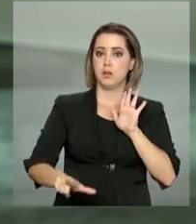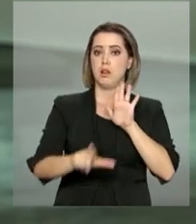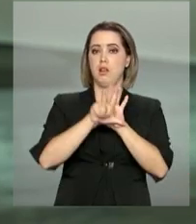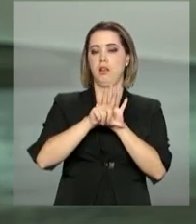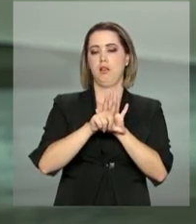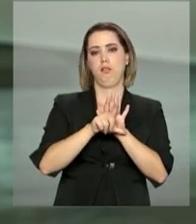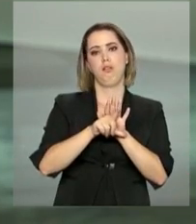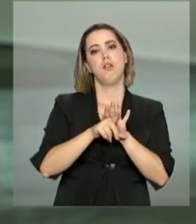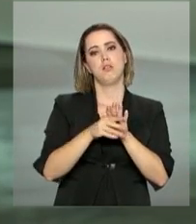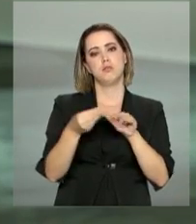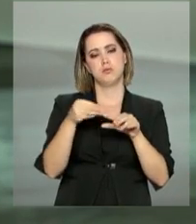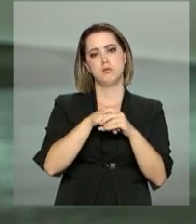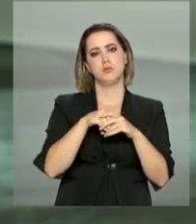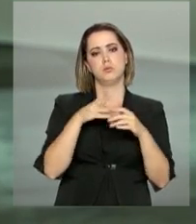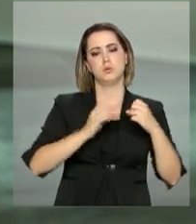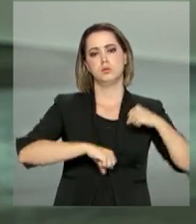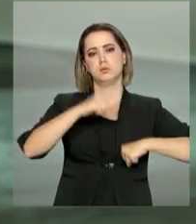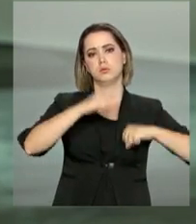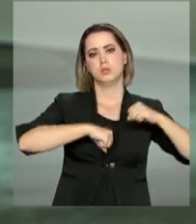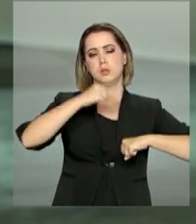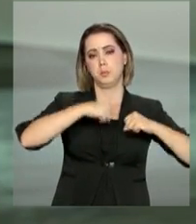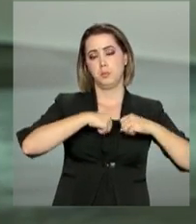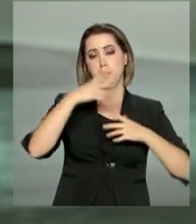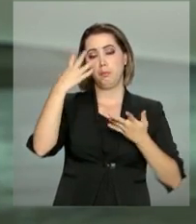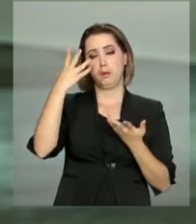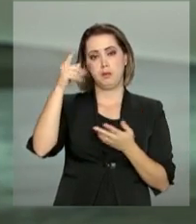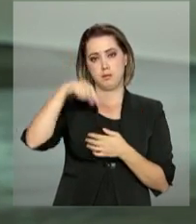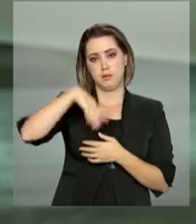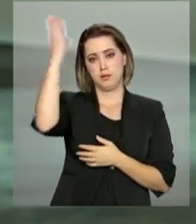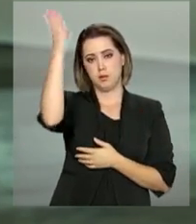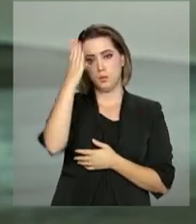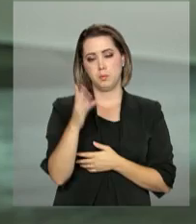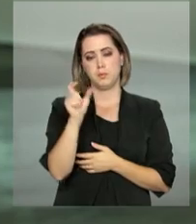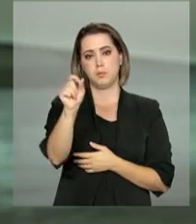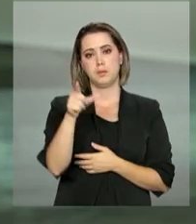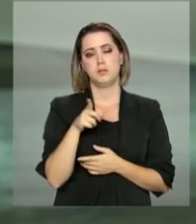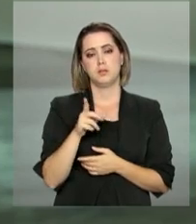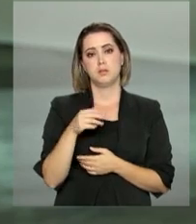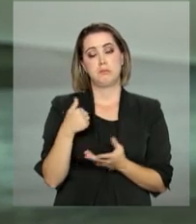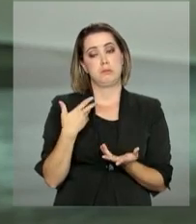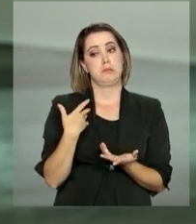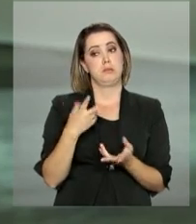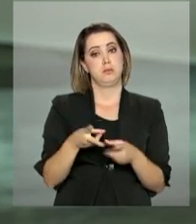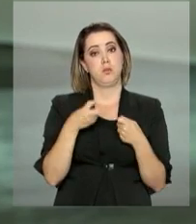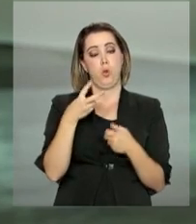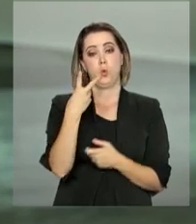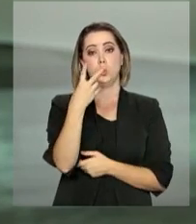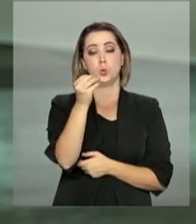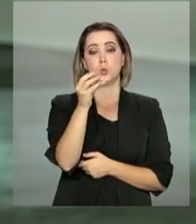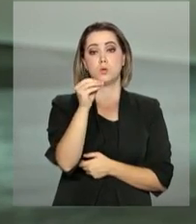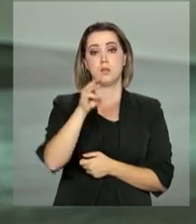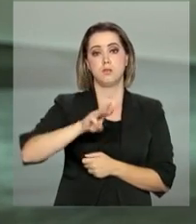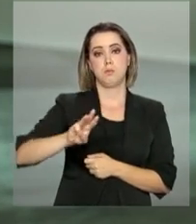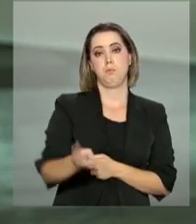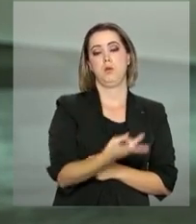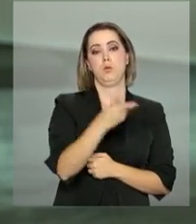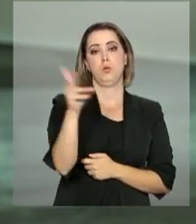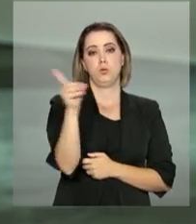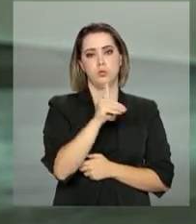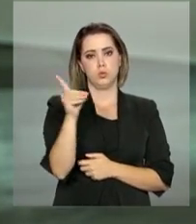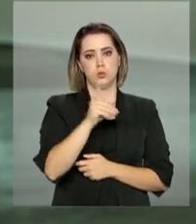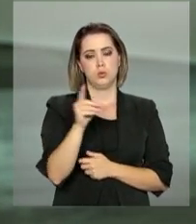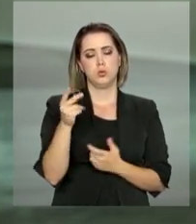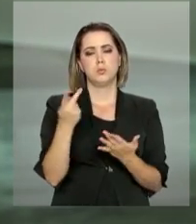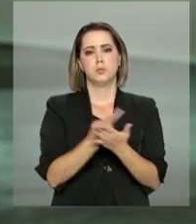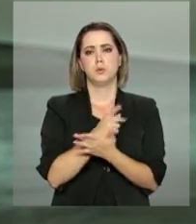para a instalação da empresa no Brasil. A previsão é de que sejam feitos investimentos de 200 milhões de dólares para a instalação dessa